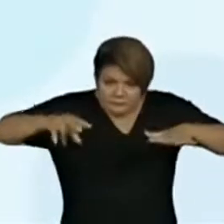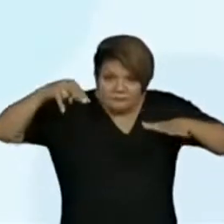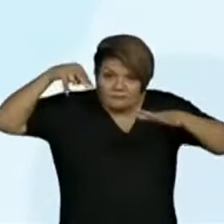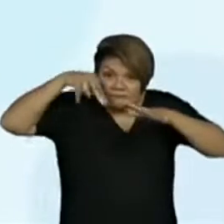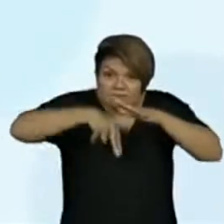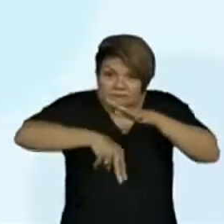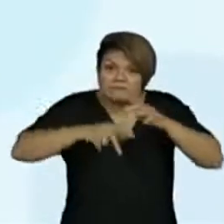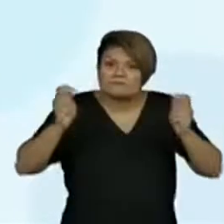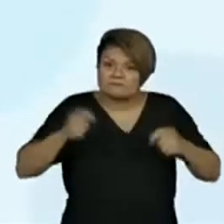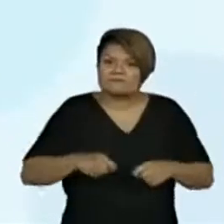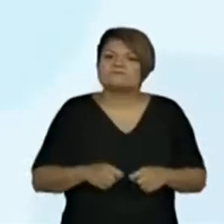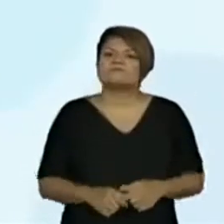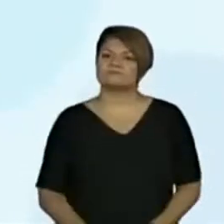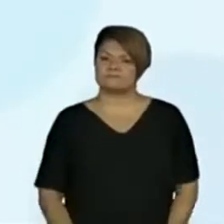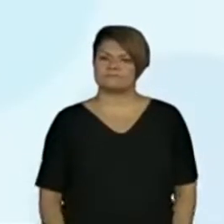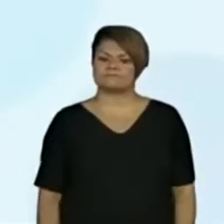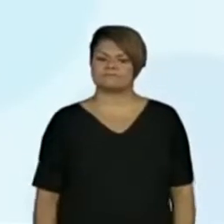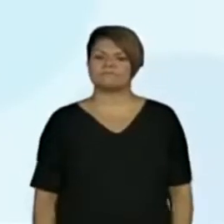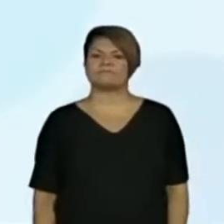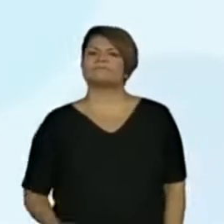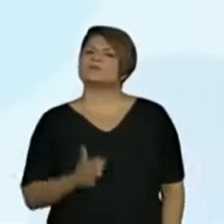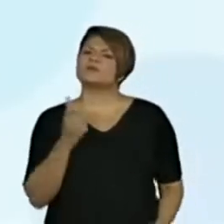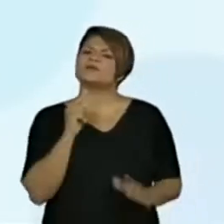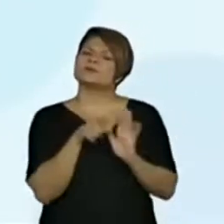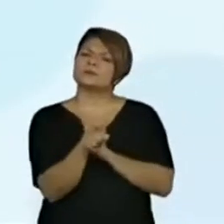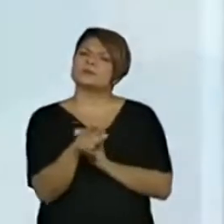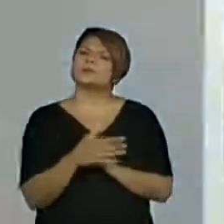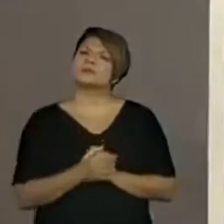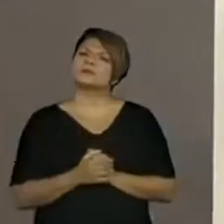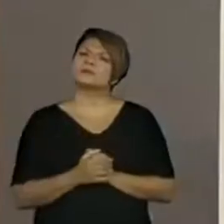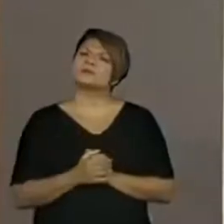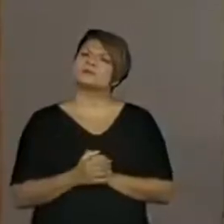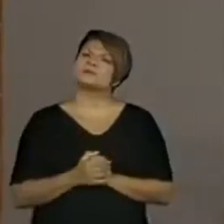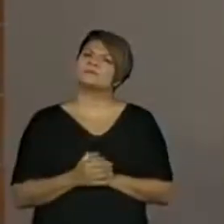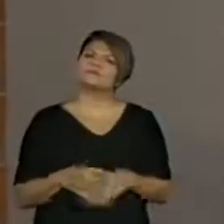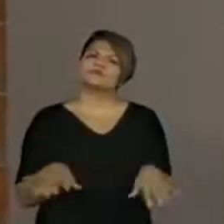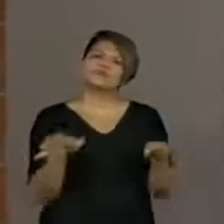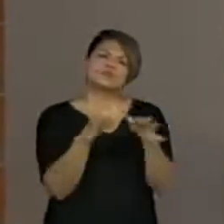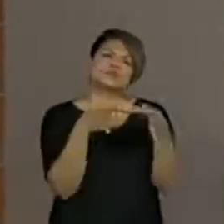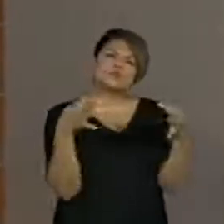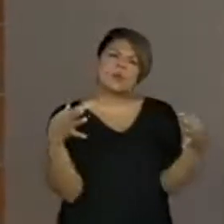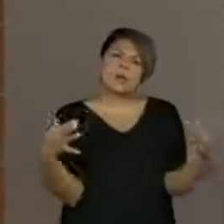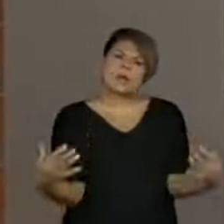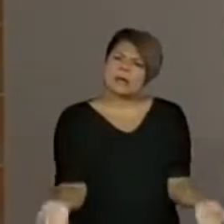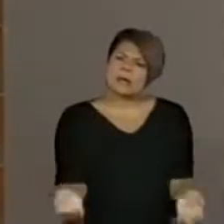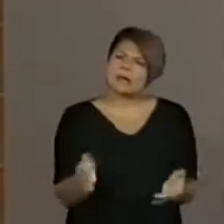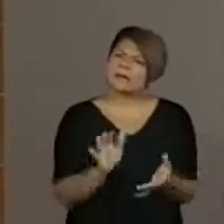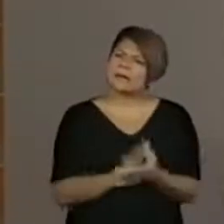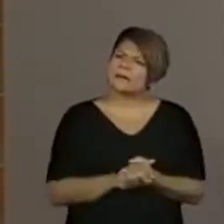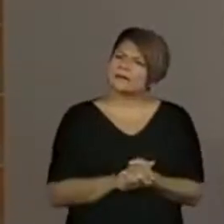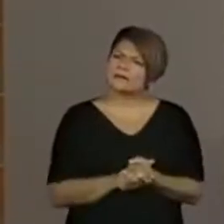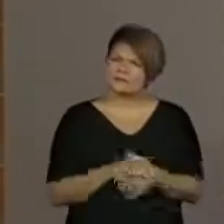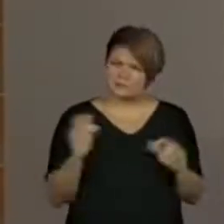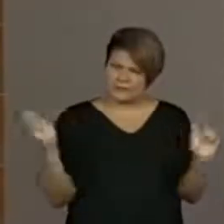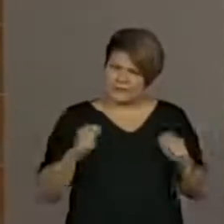Olha só. Vou parar e fazer uma pergunta. Olha, um suave, quase transparente. Será que era possível ver tudo o que